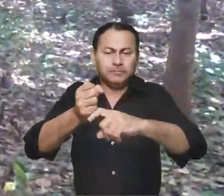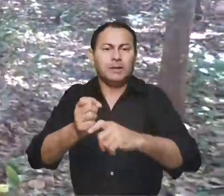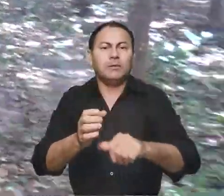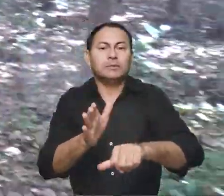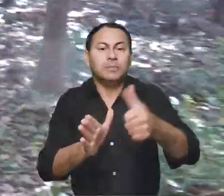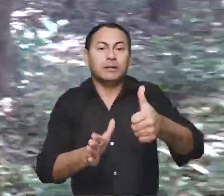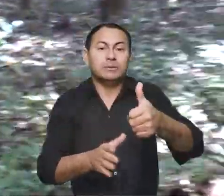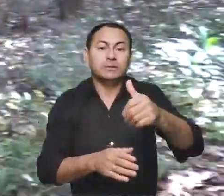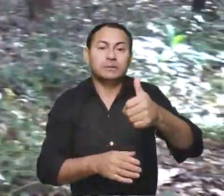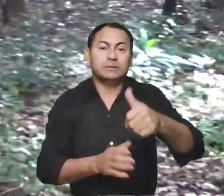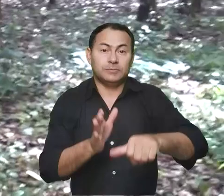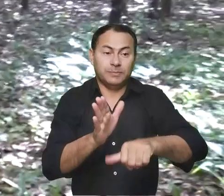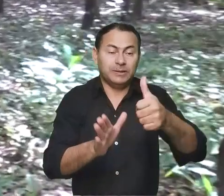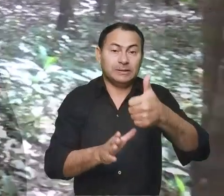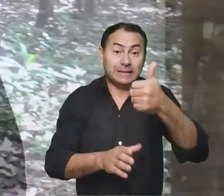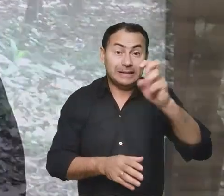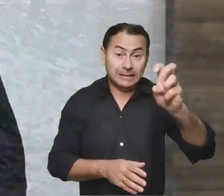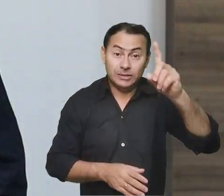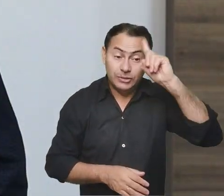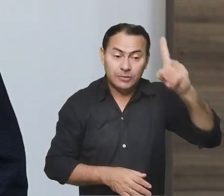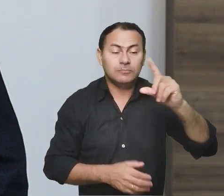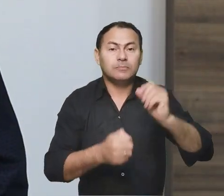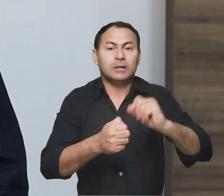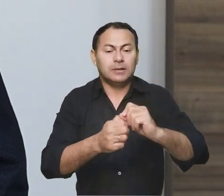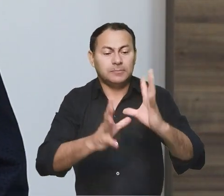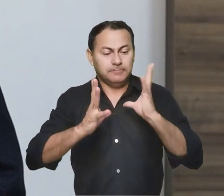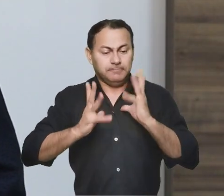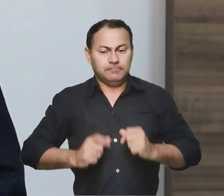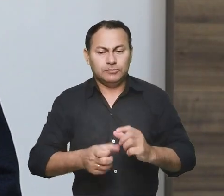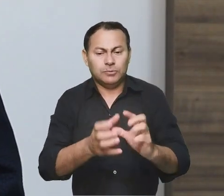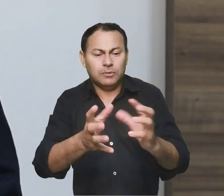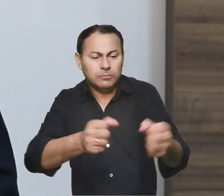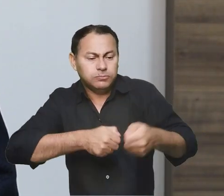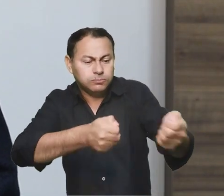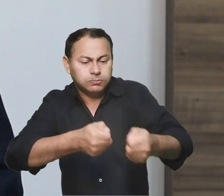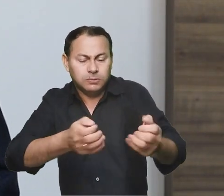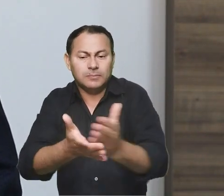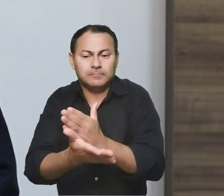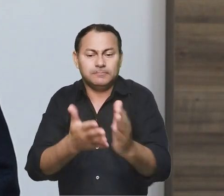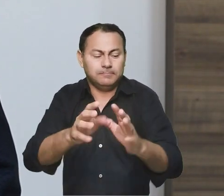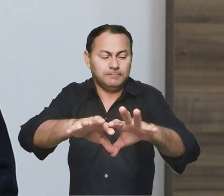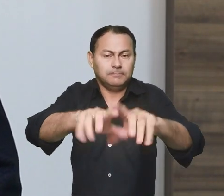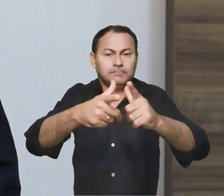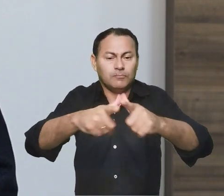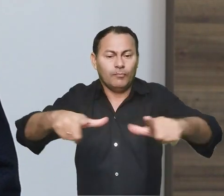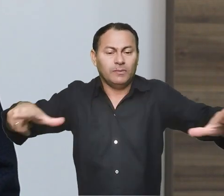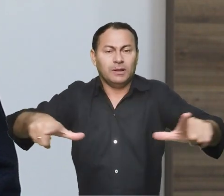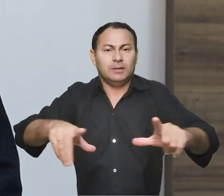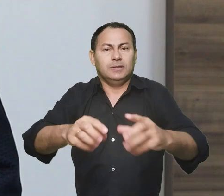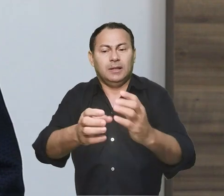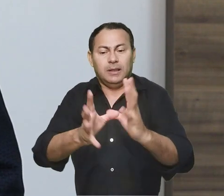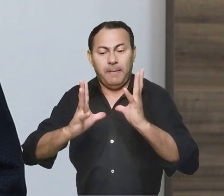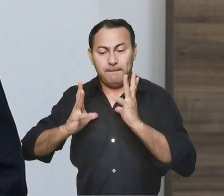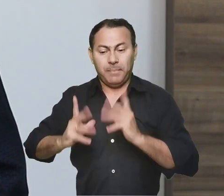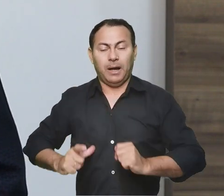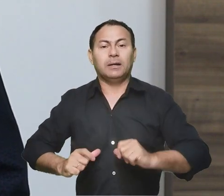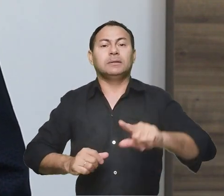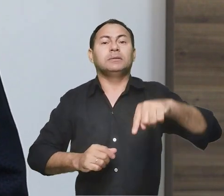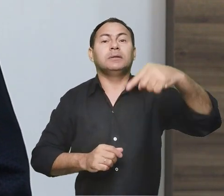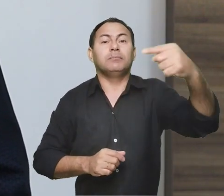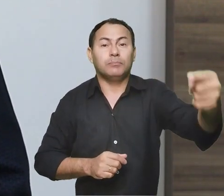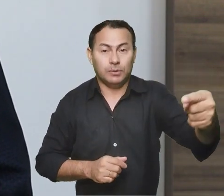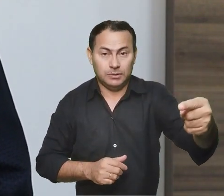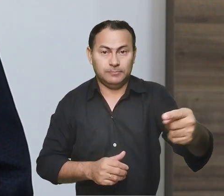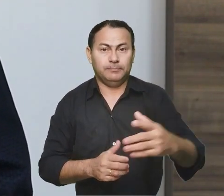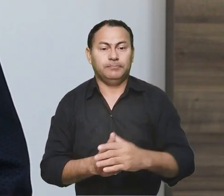15 dias foram para fazer a limpeza, primeiro, da vegetação mais rasteira e